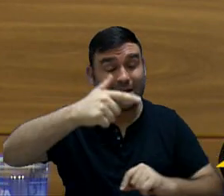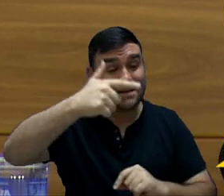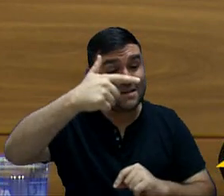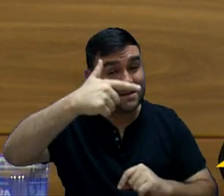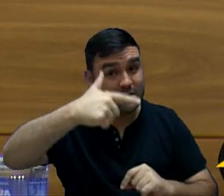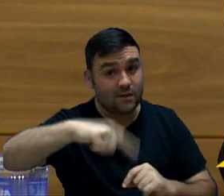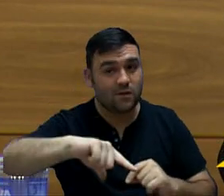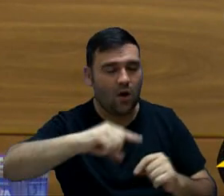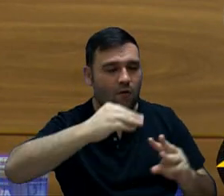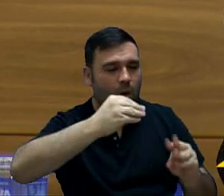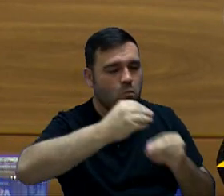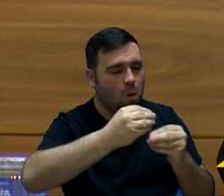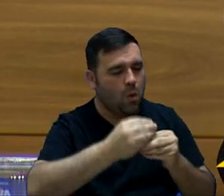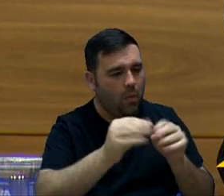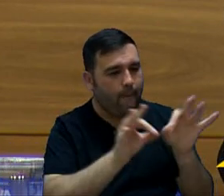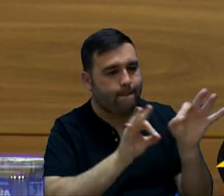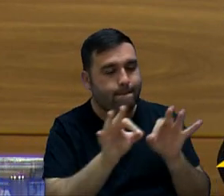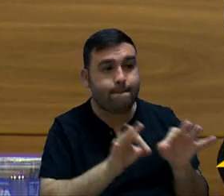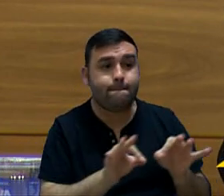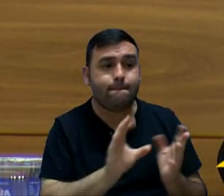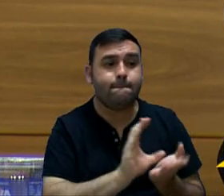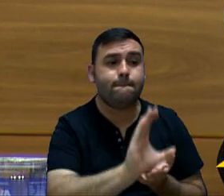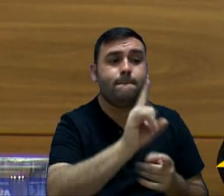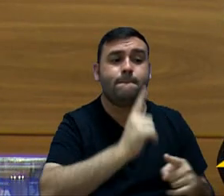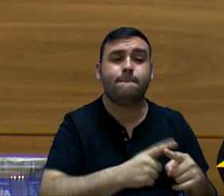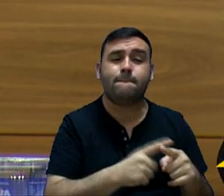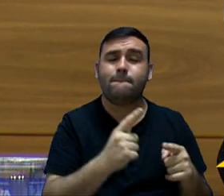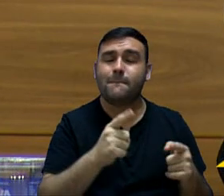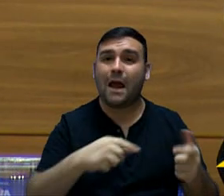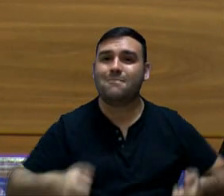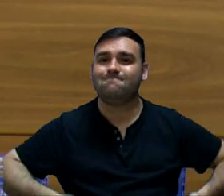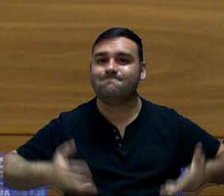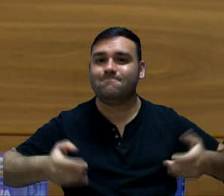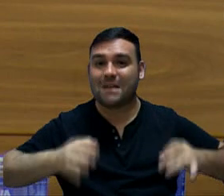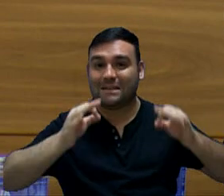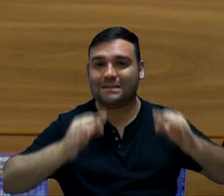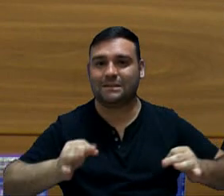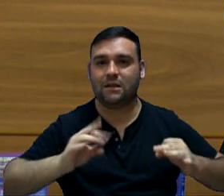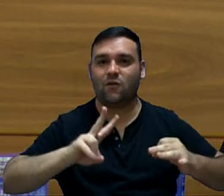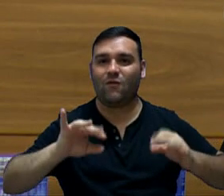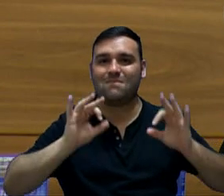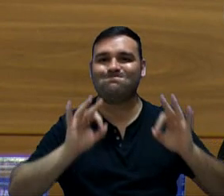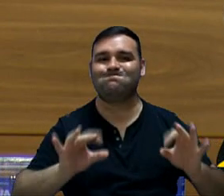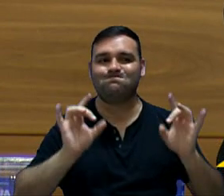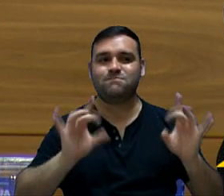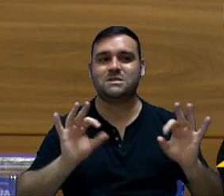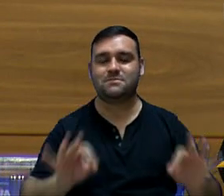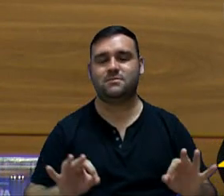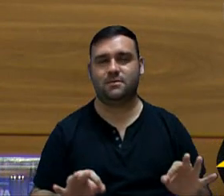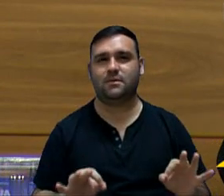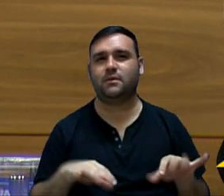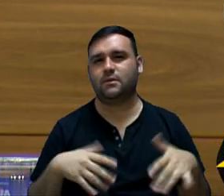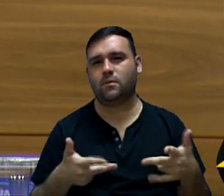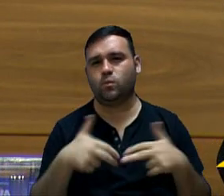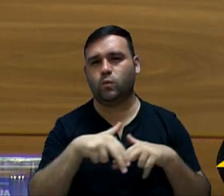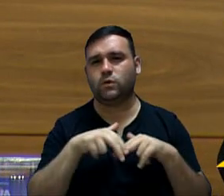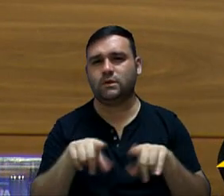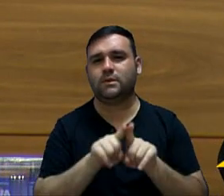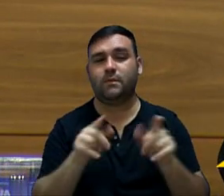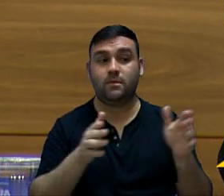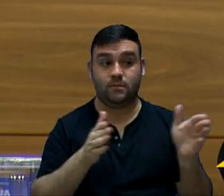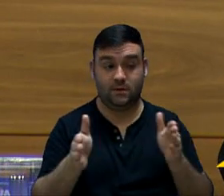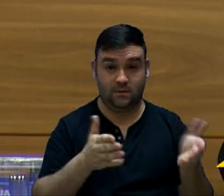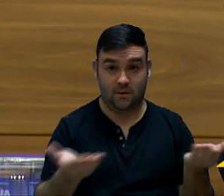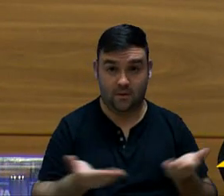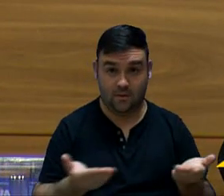recompor essas dotações porque são despesas certas que vão ocorrer. São despesas certas. E é por isso que, nesse